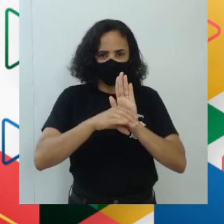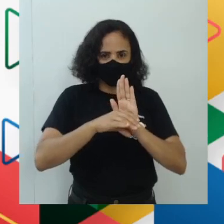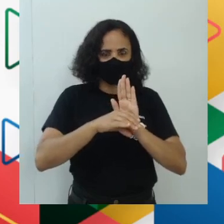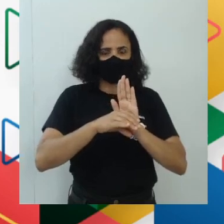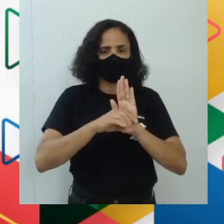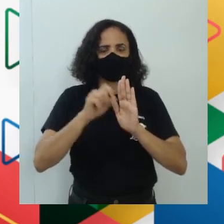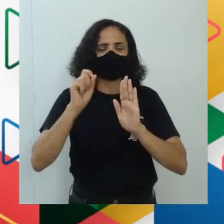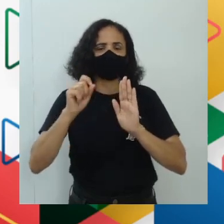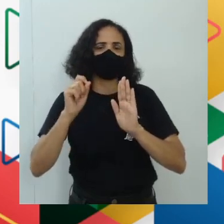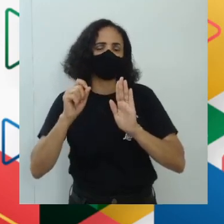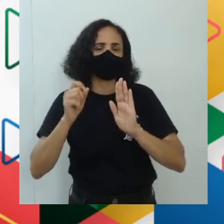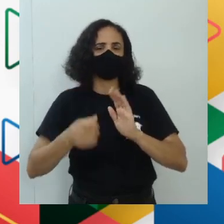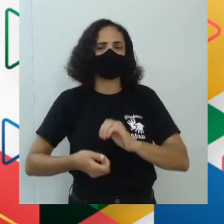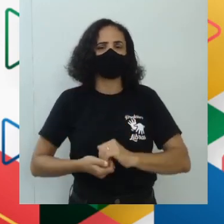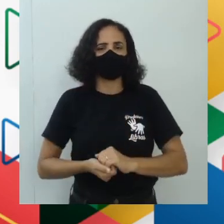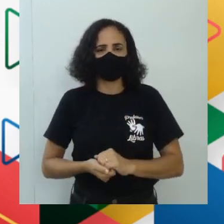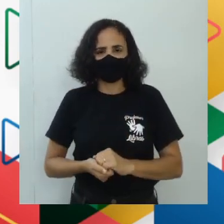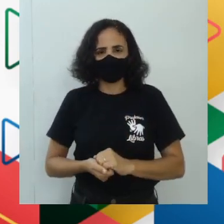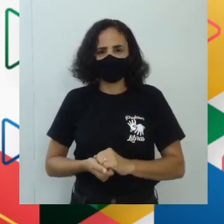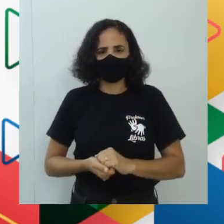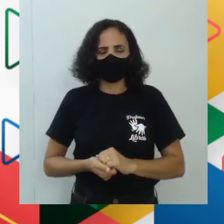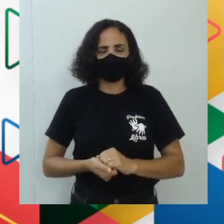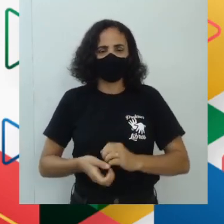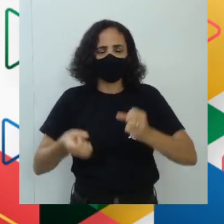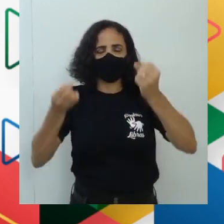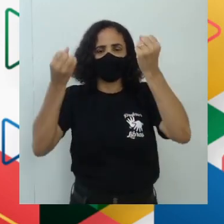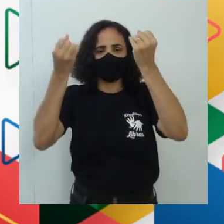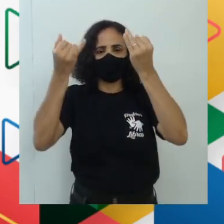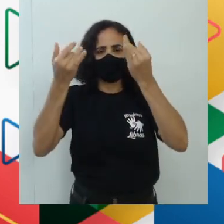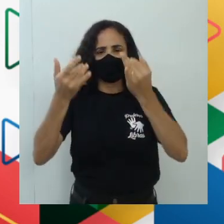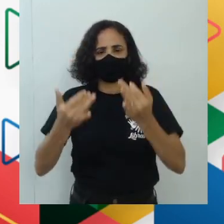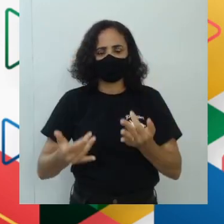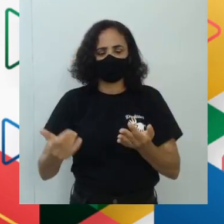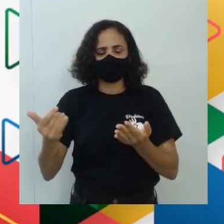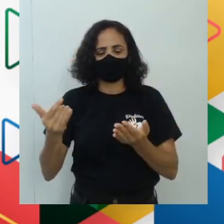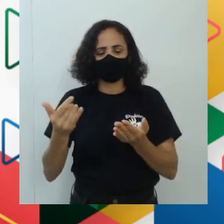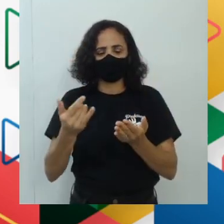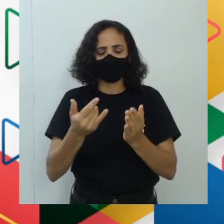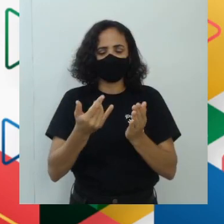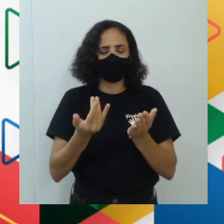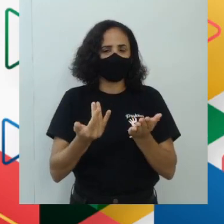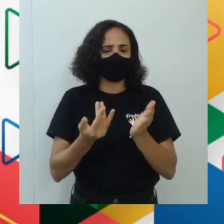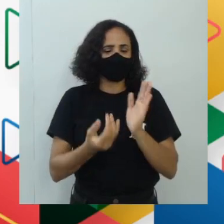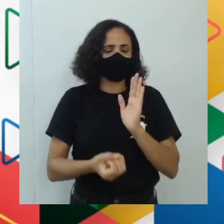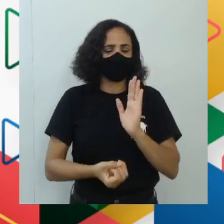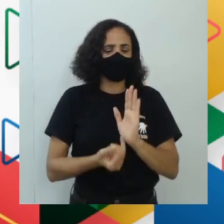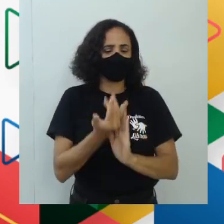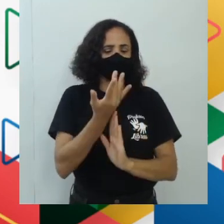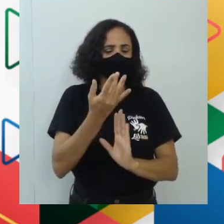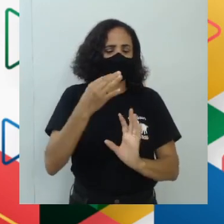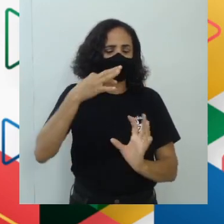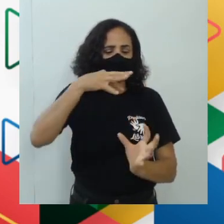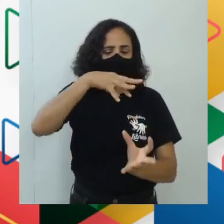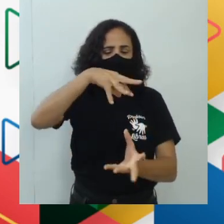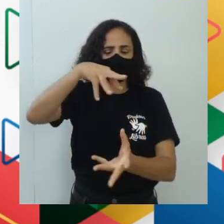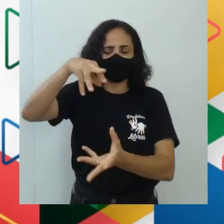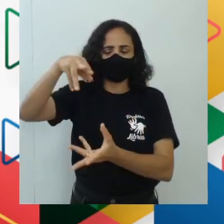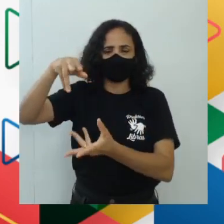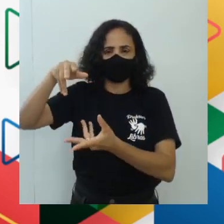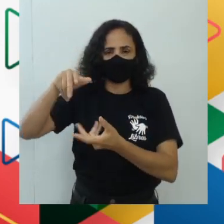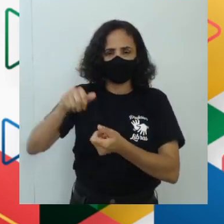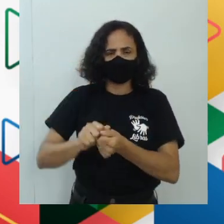que é a tentativa de explicar a origem do universo através de narrativas fantasiosas.